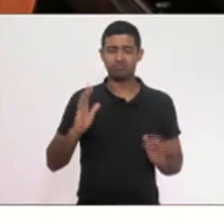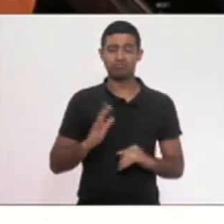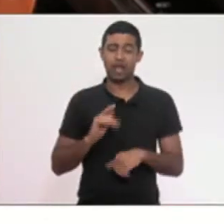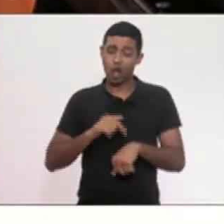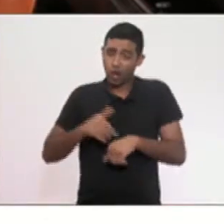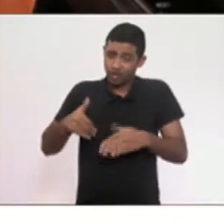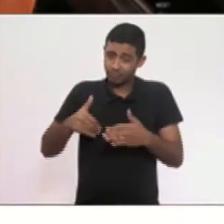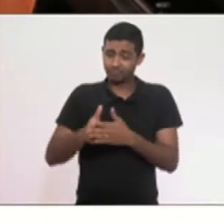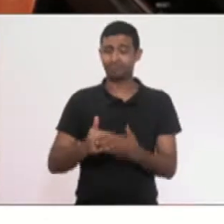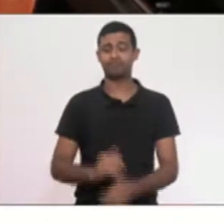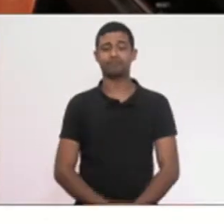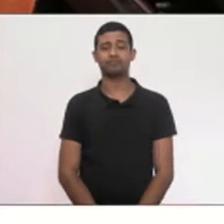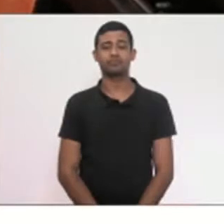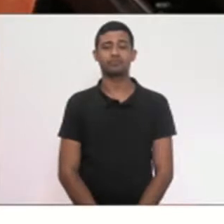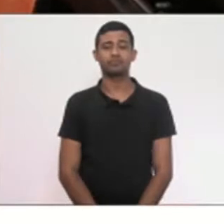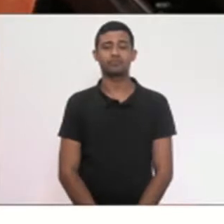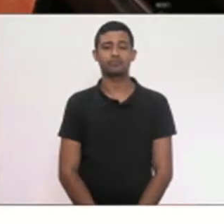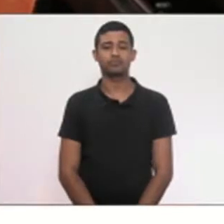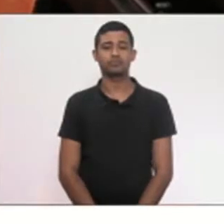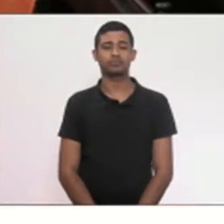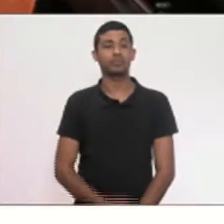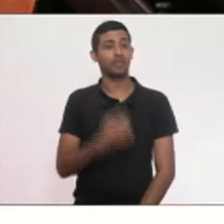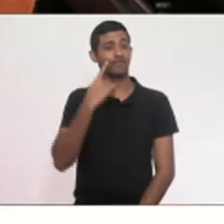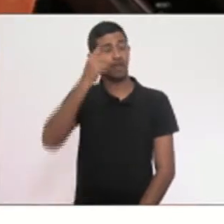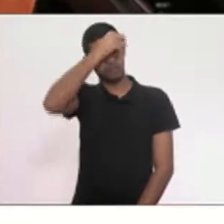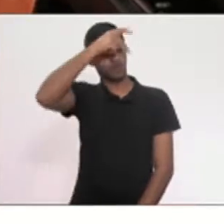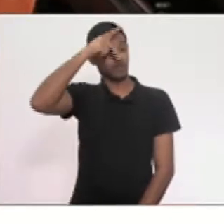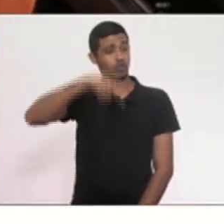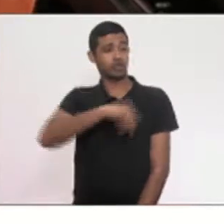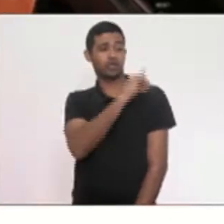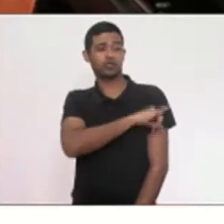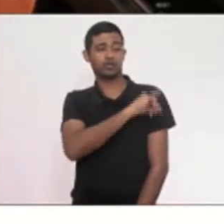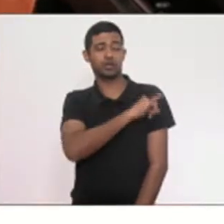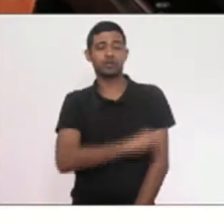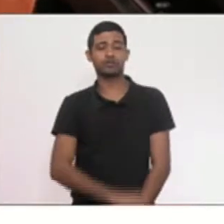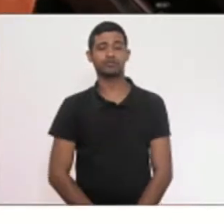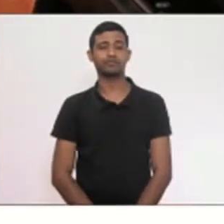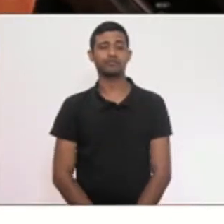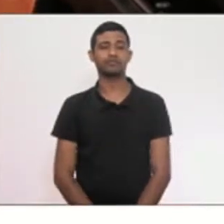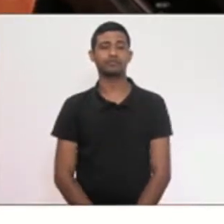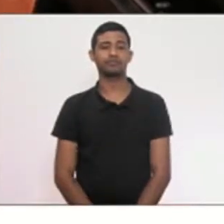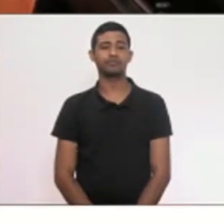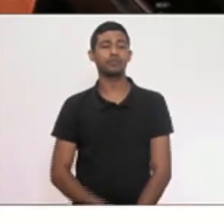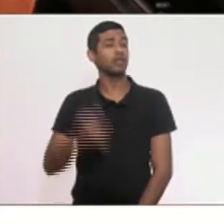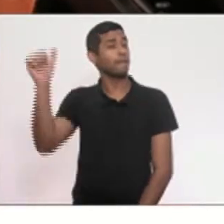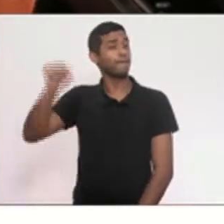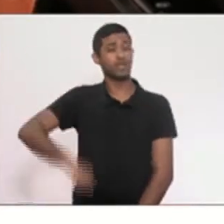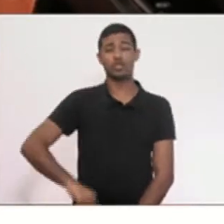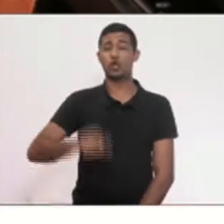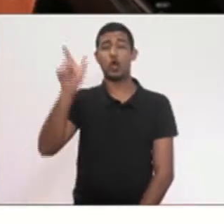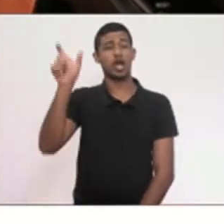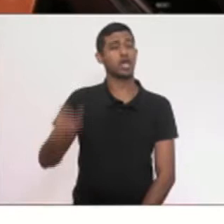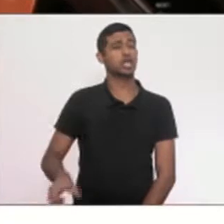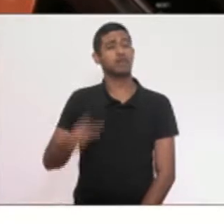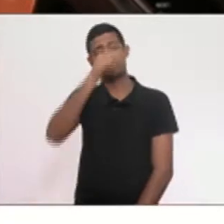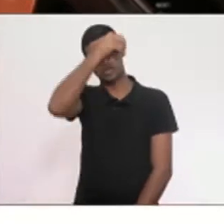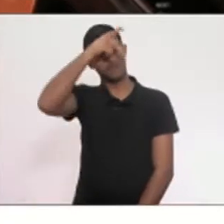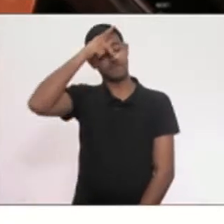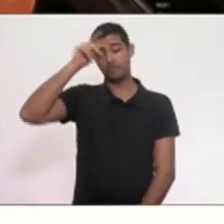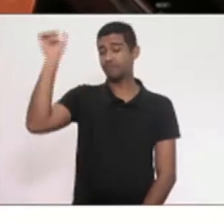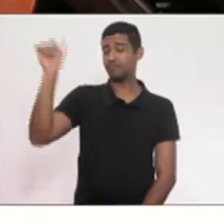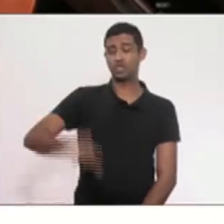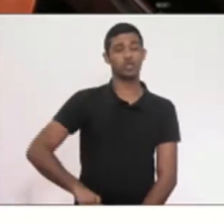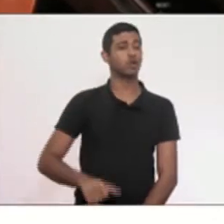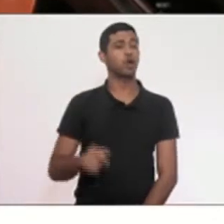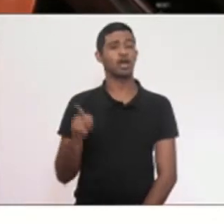senhor deputado Paul Bel, que a prefeitura do Rio de Janeiro, o pior prefeito da história dessa cidade, ainda que ele tenha